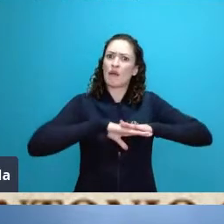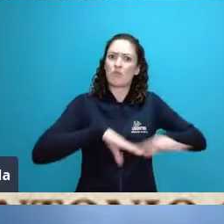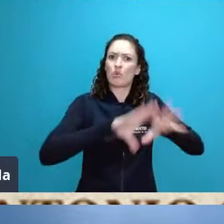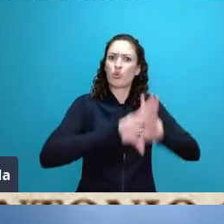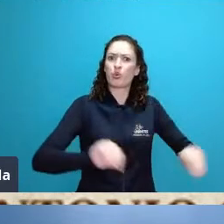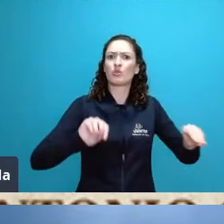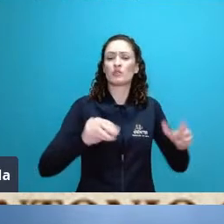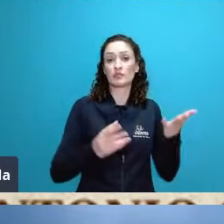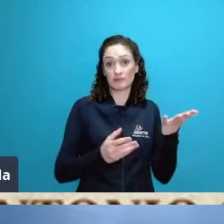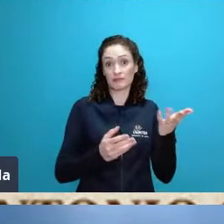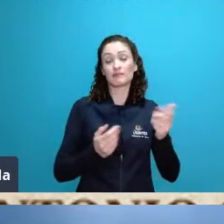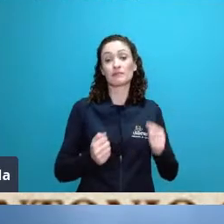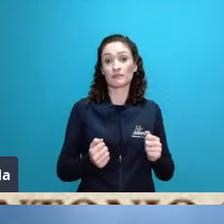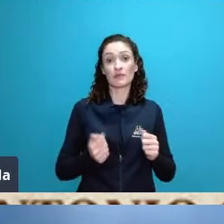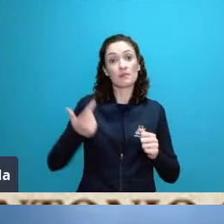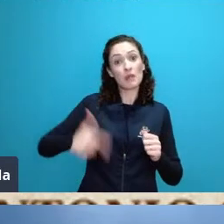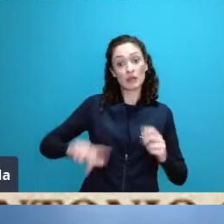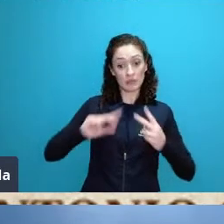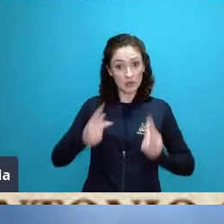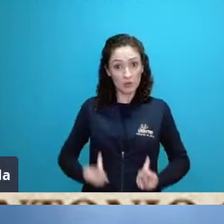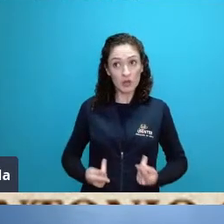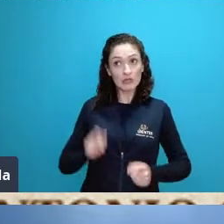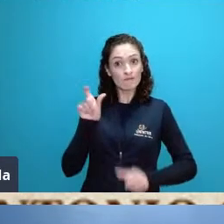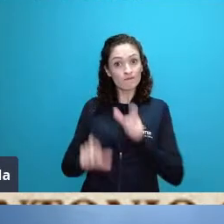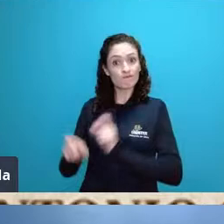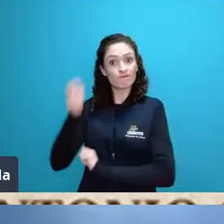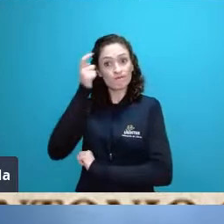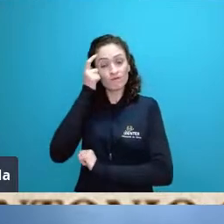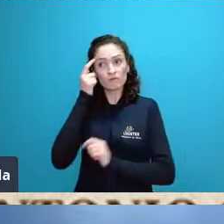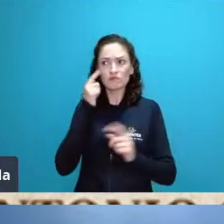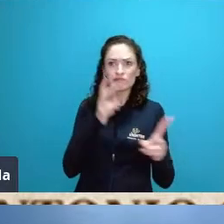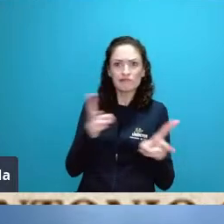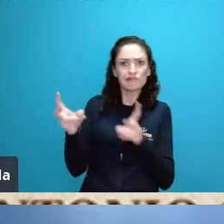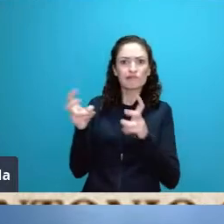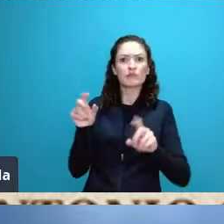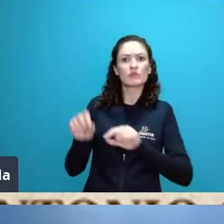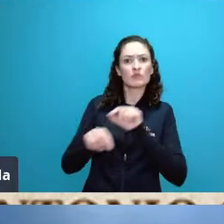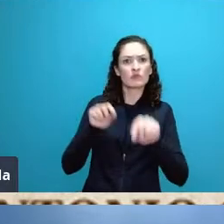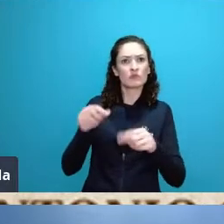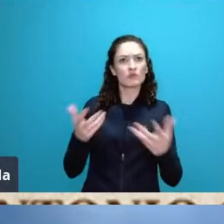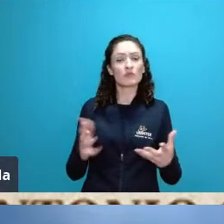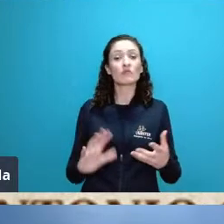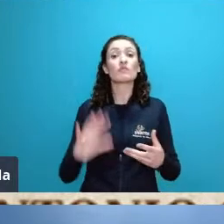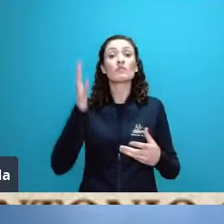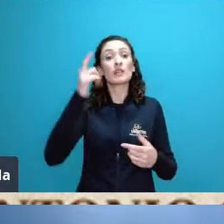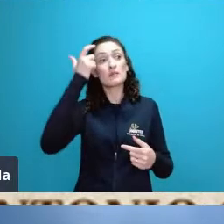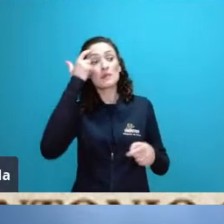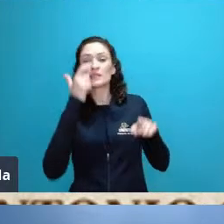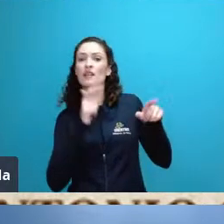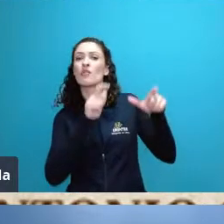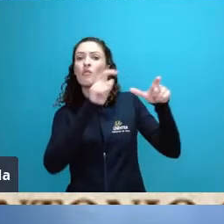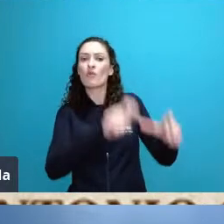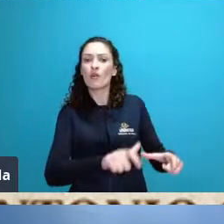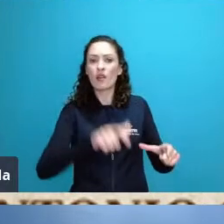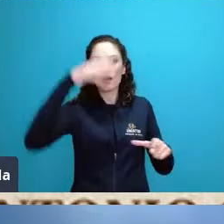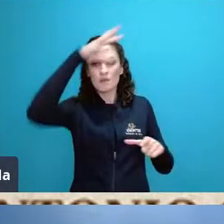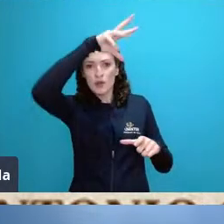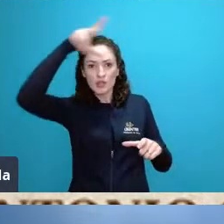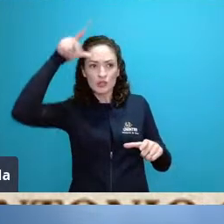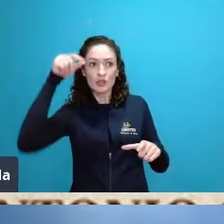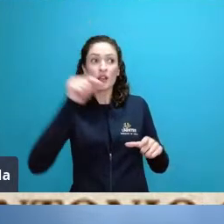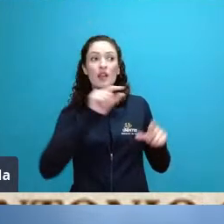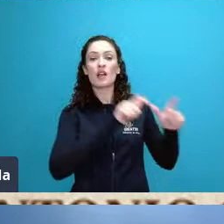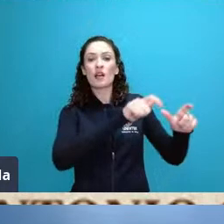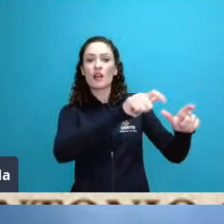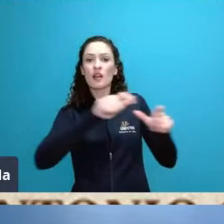nos seres humanos a tá passando por um momento em que tá tendo a savanização da Amazônia né então toda boa parte da Amazônia tá se tornando